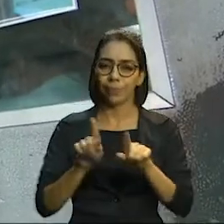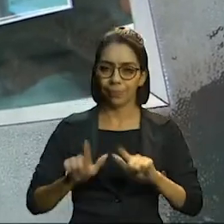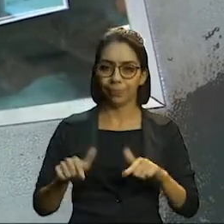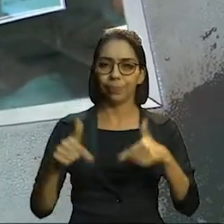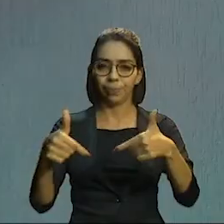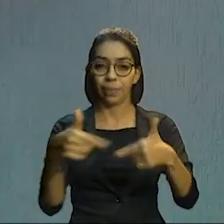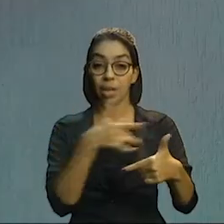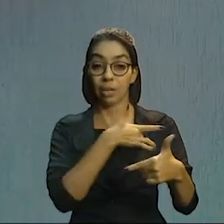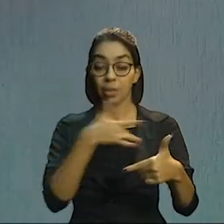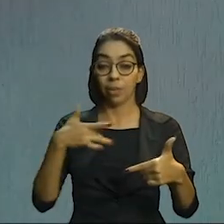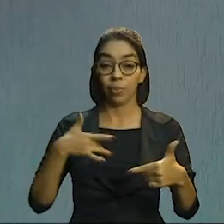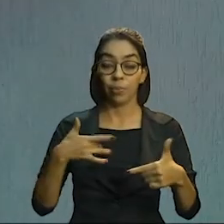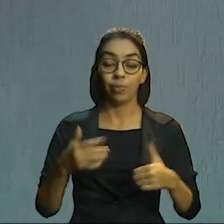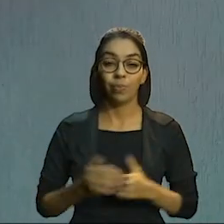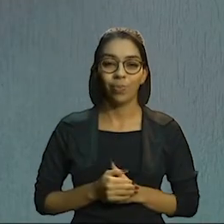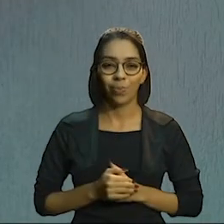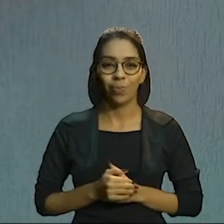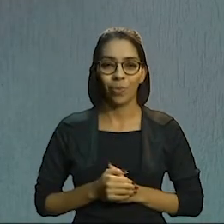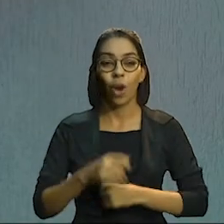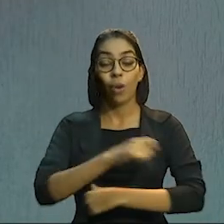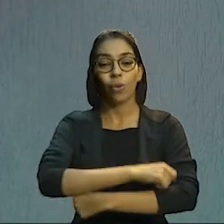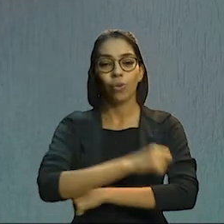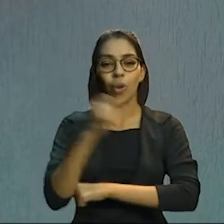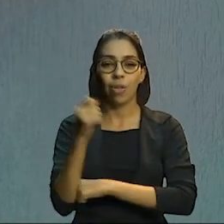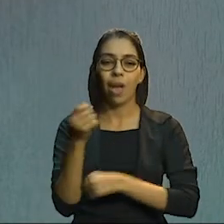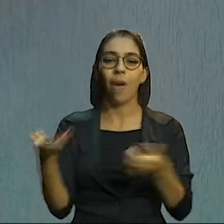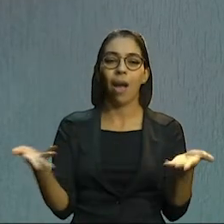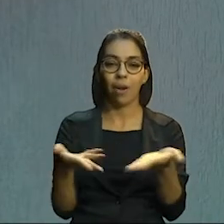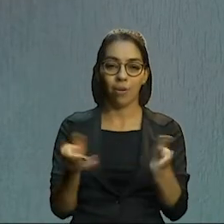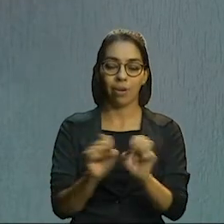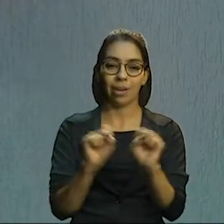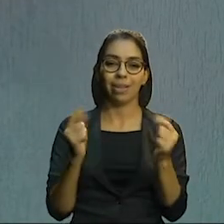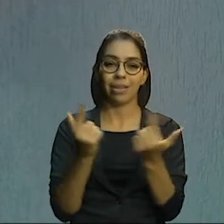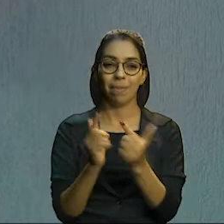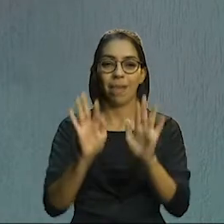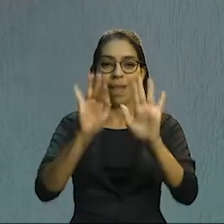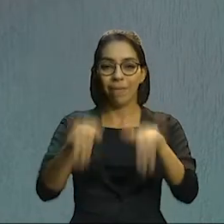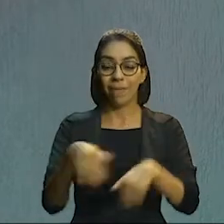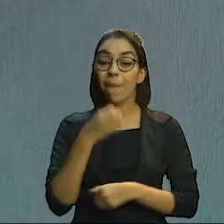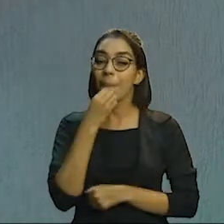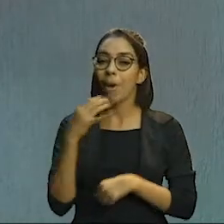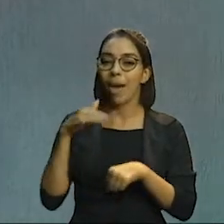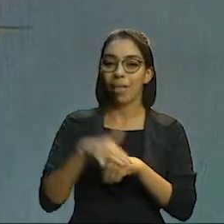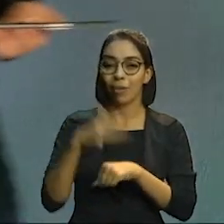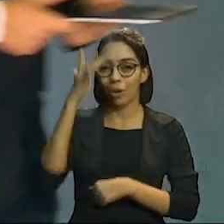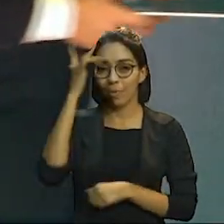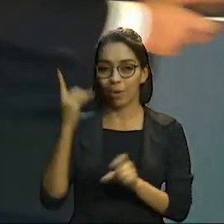pública. O Jornal Assembleia termina por aqui. A você uma boa noite e até amanhã.